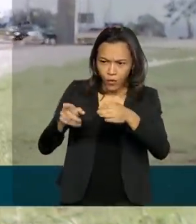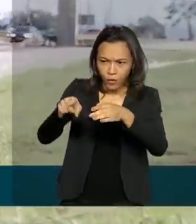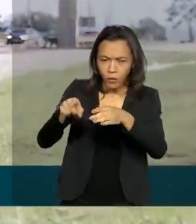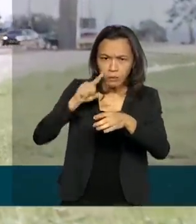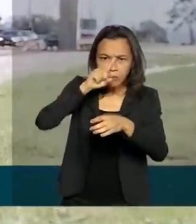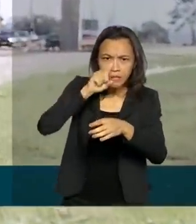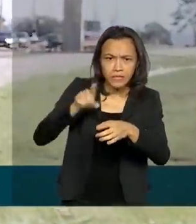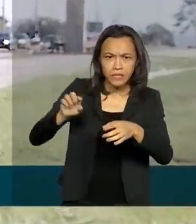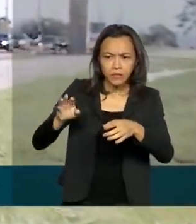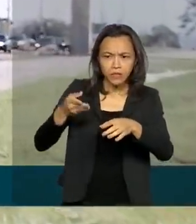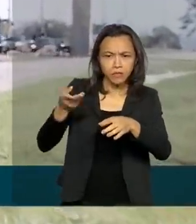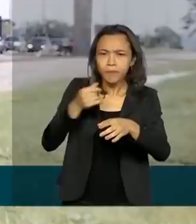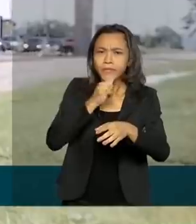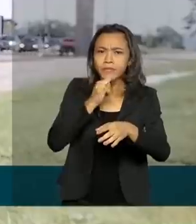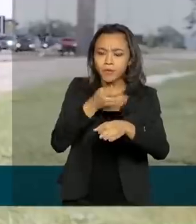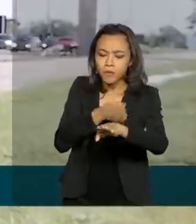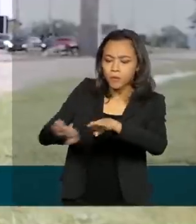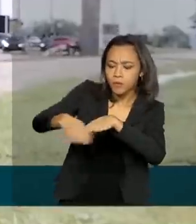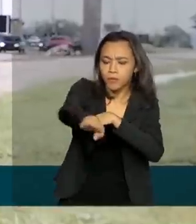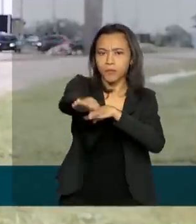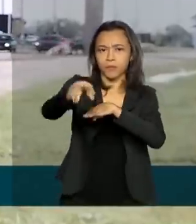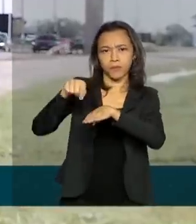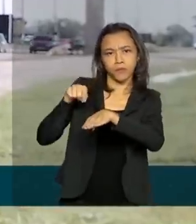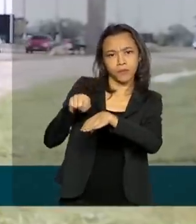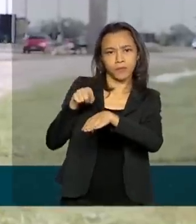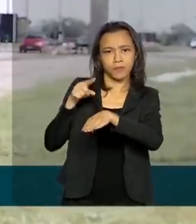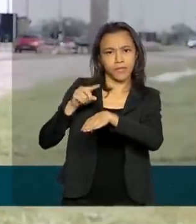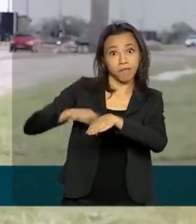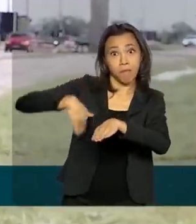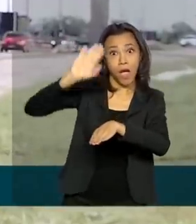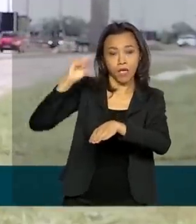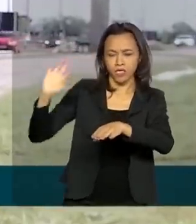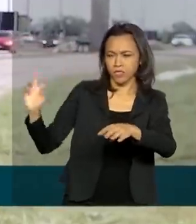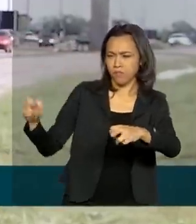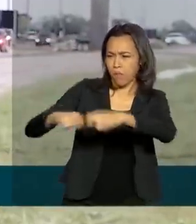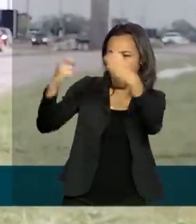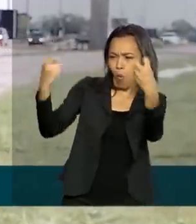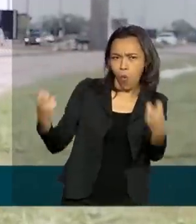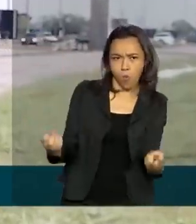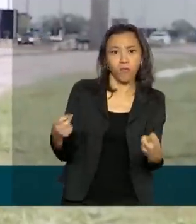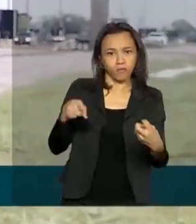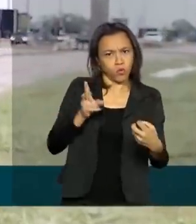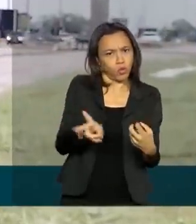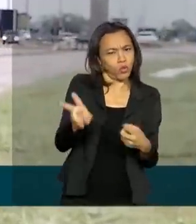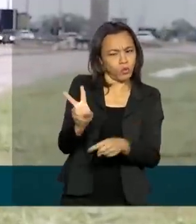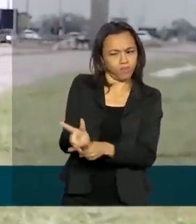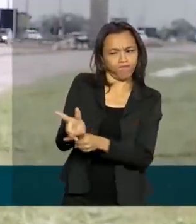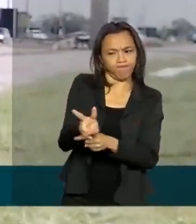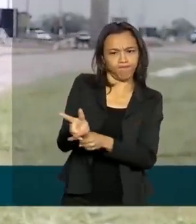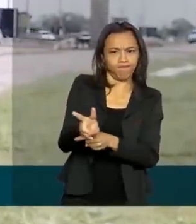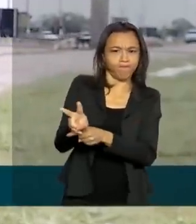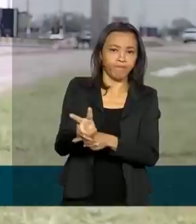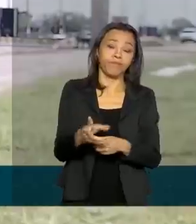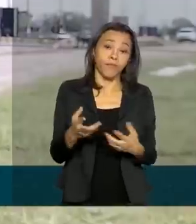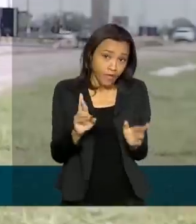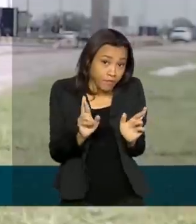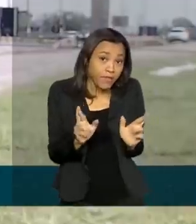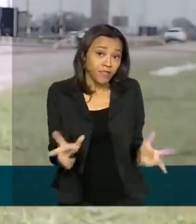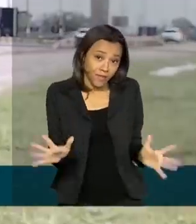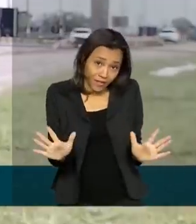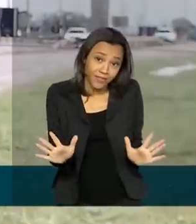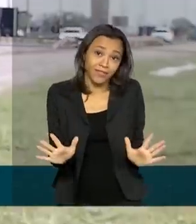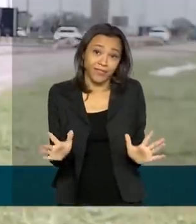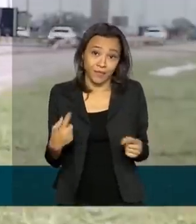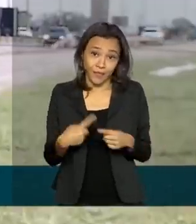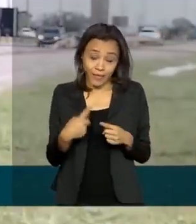pontos de ultrapassagem, pontos de maior índice de acidente, mas o foco é diferente. Até porque a gente tem notado